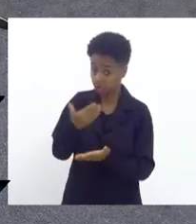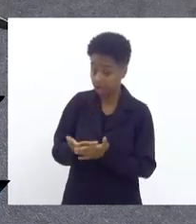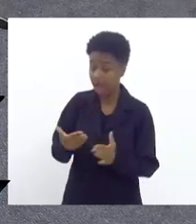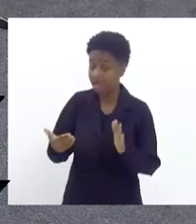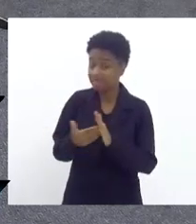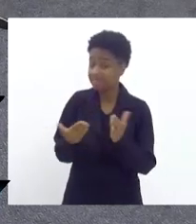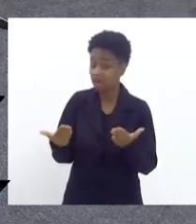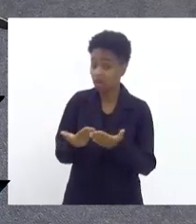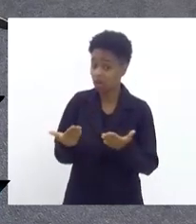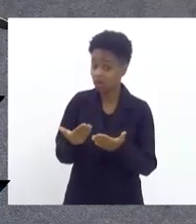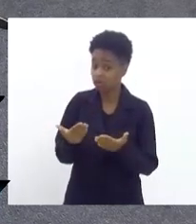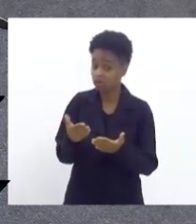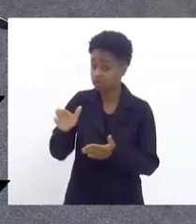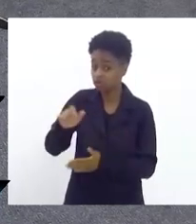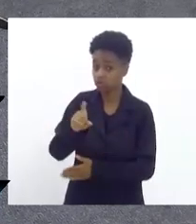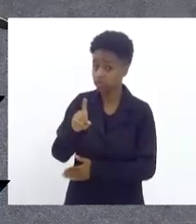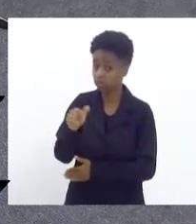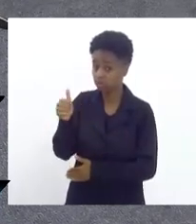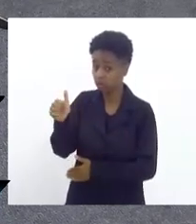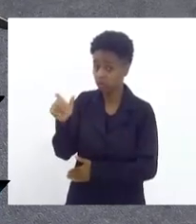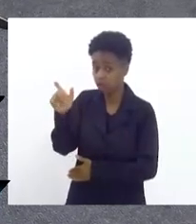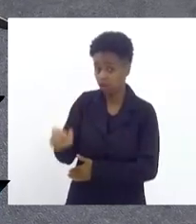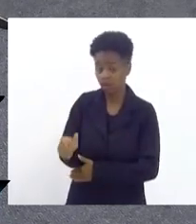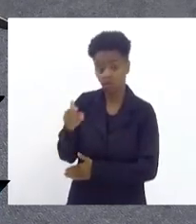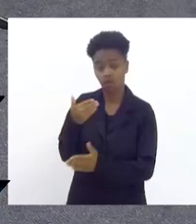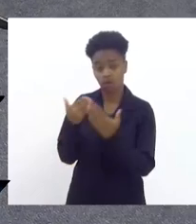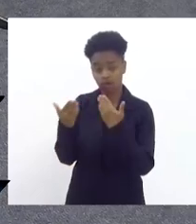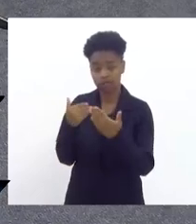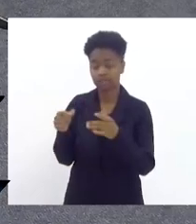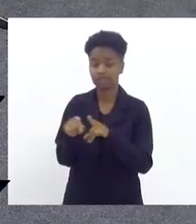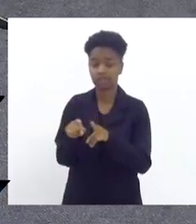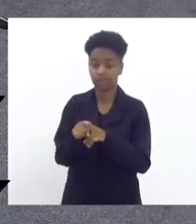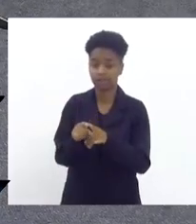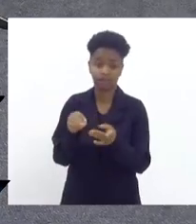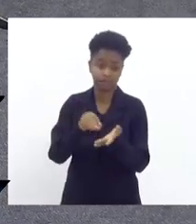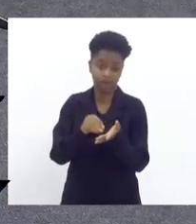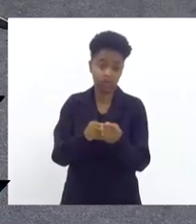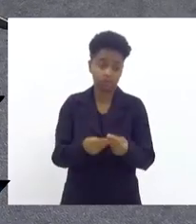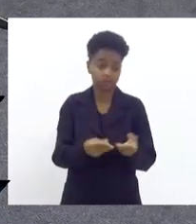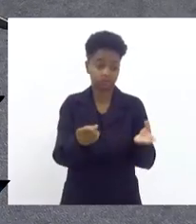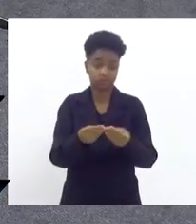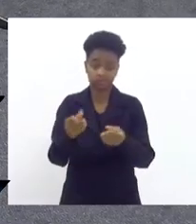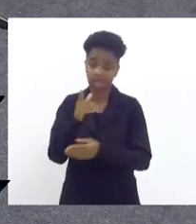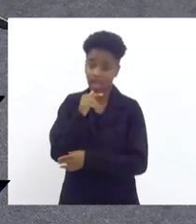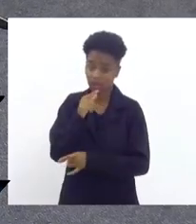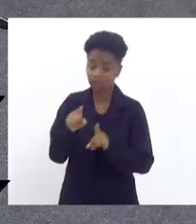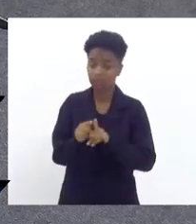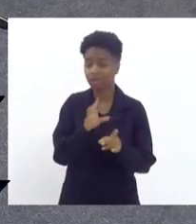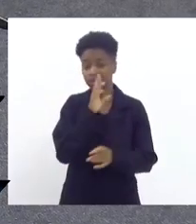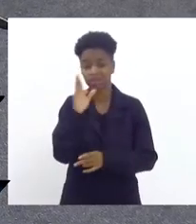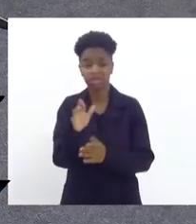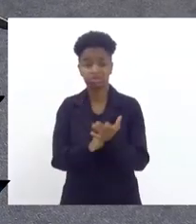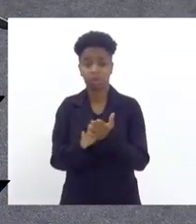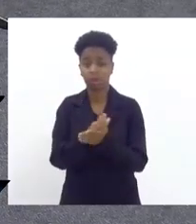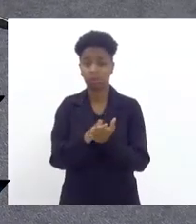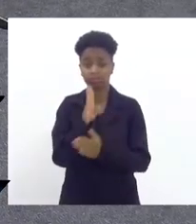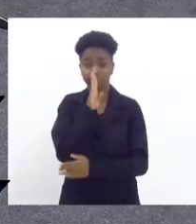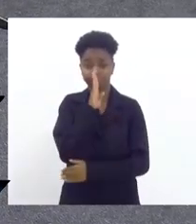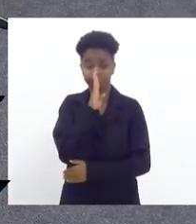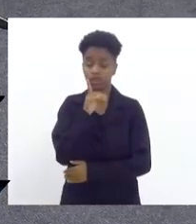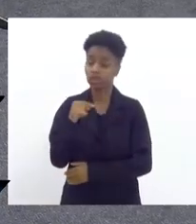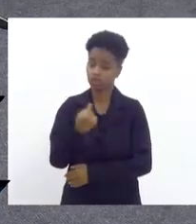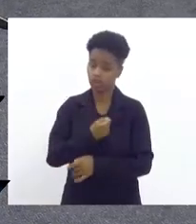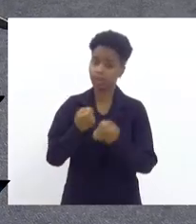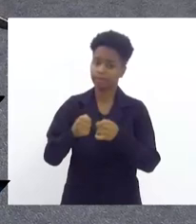não chamou essa senhora para conversar fora o desabastecimento que a população sofre e não tem resposta dessa empresa precisamos fazer uma